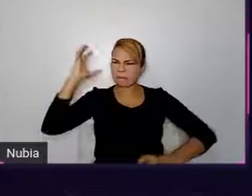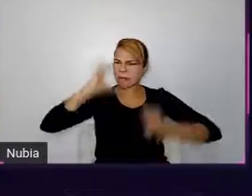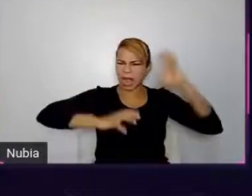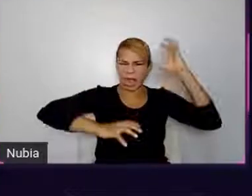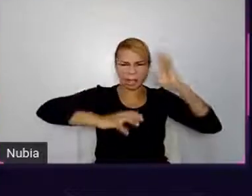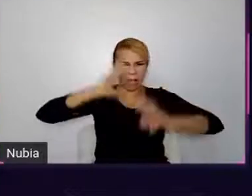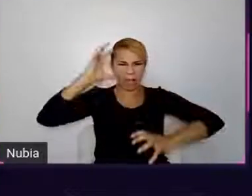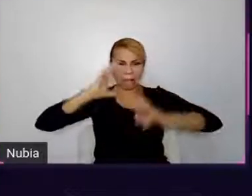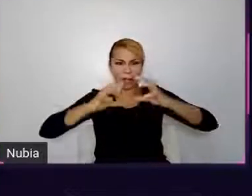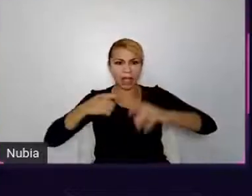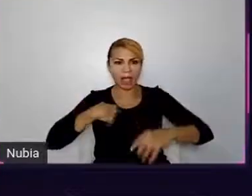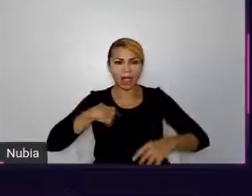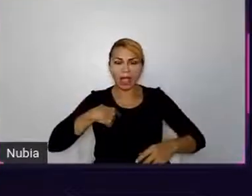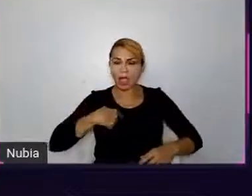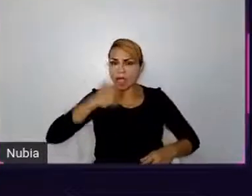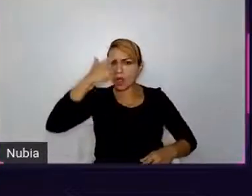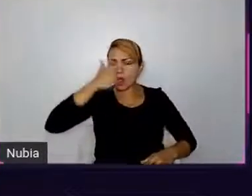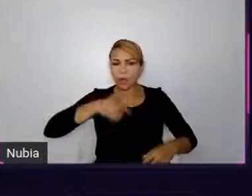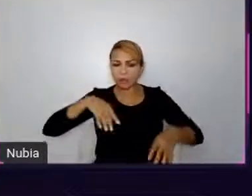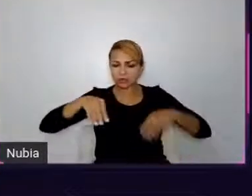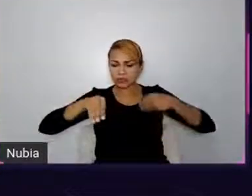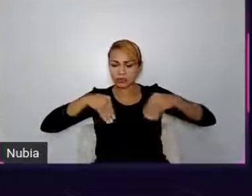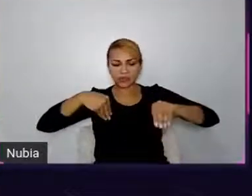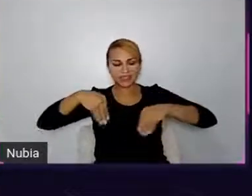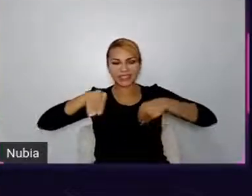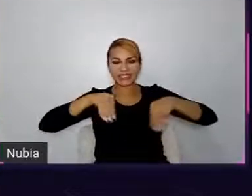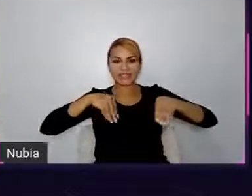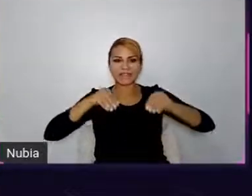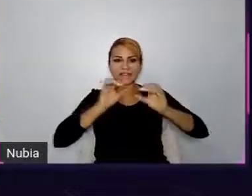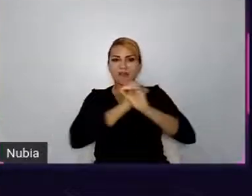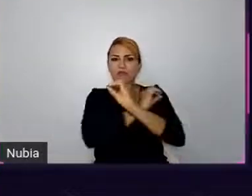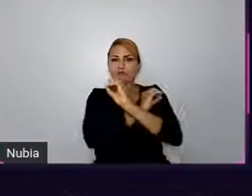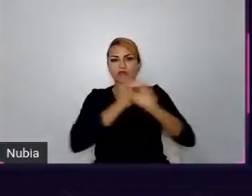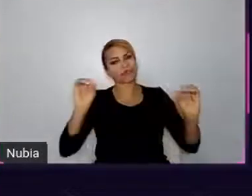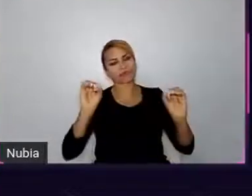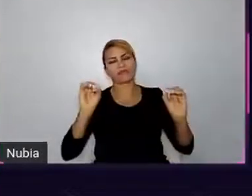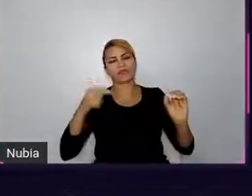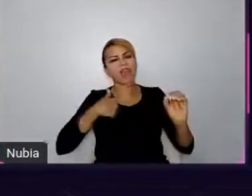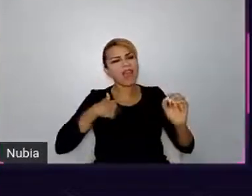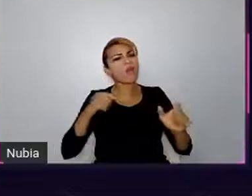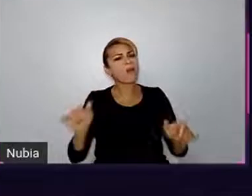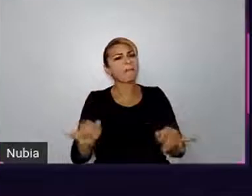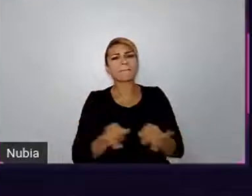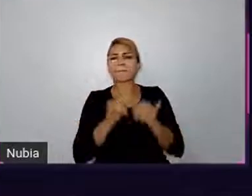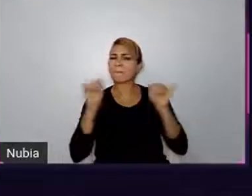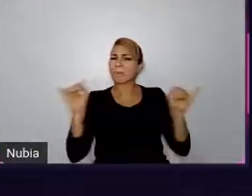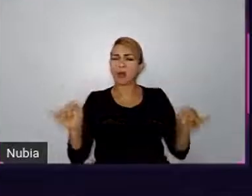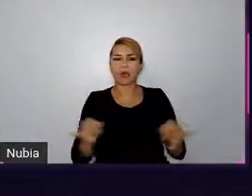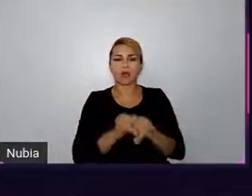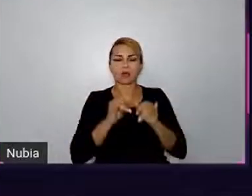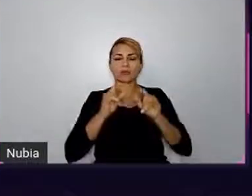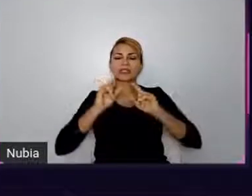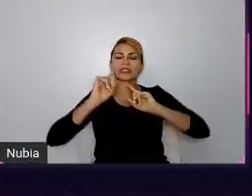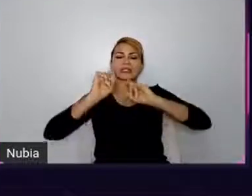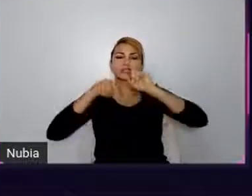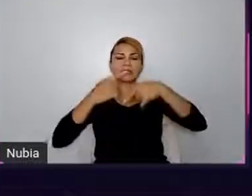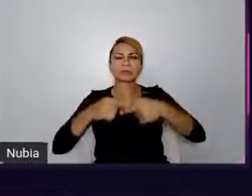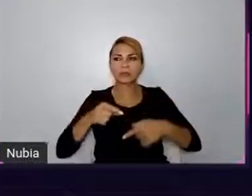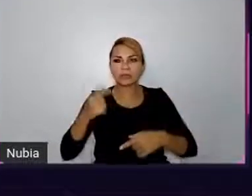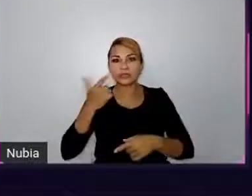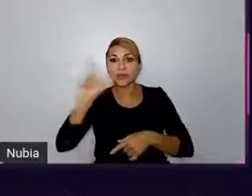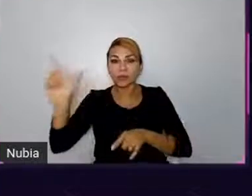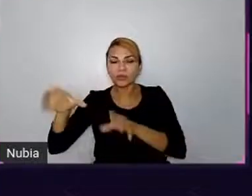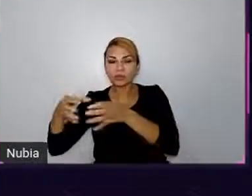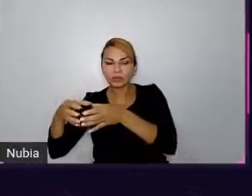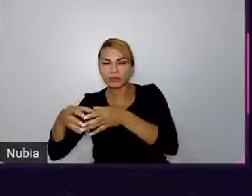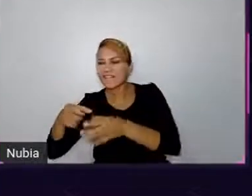e, tipo, era a maior bobagem do mundo, né? E depois dessa situação, tipo, a galera veterana ficou, assim, muito bolada